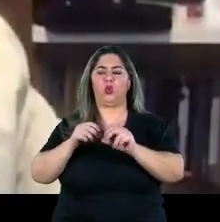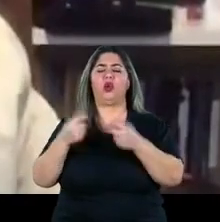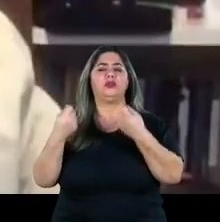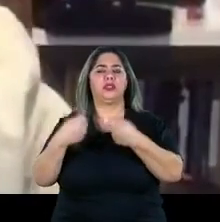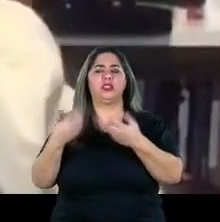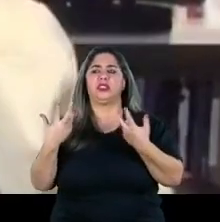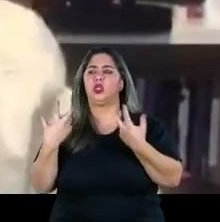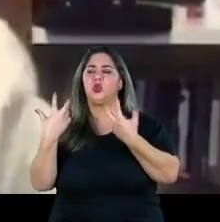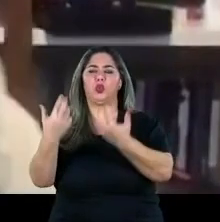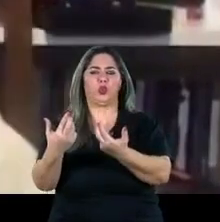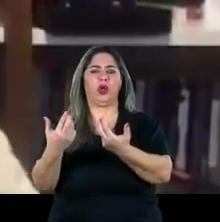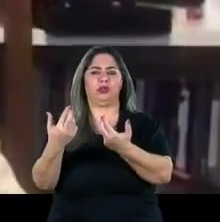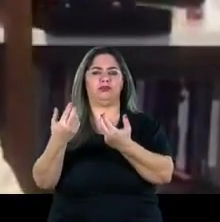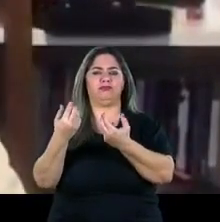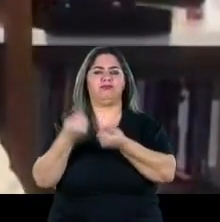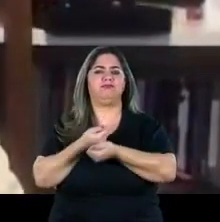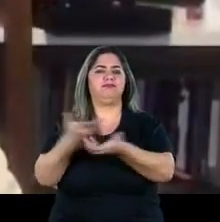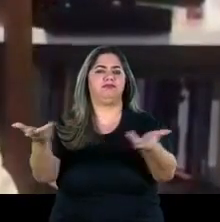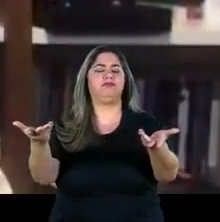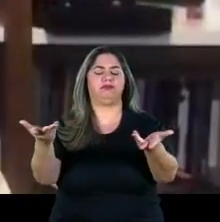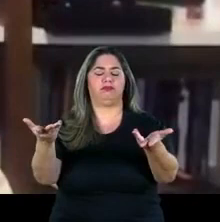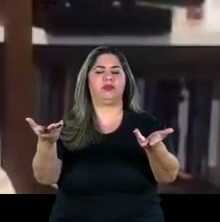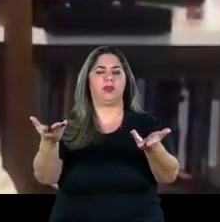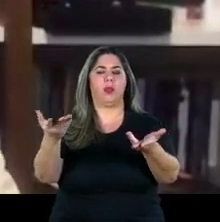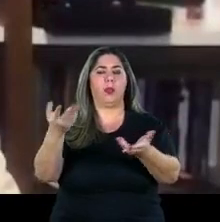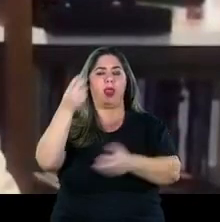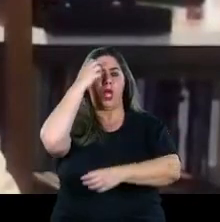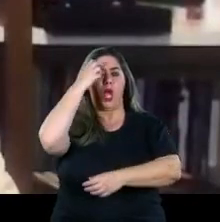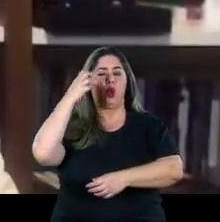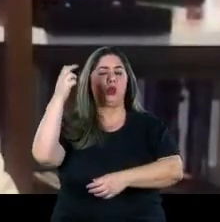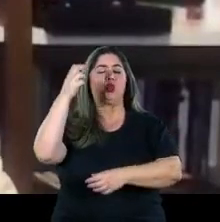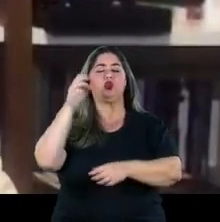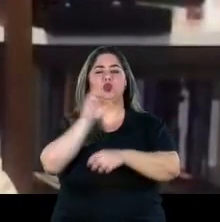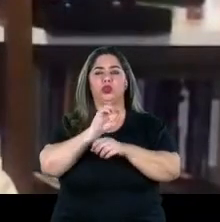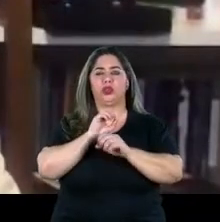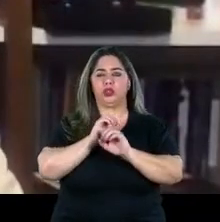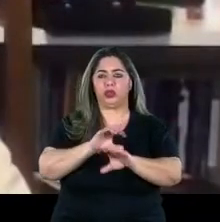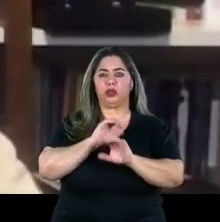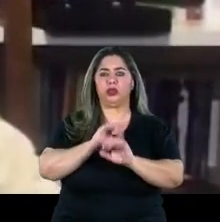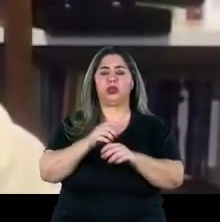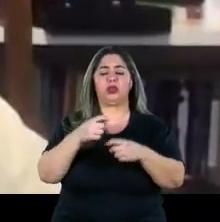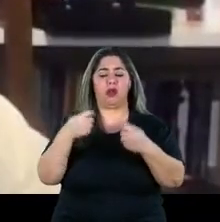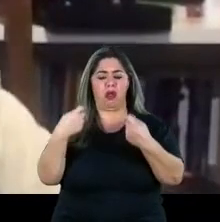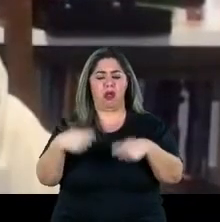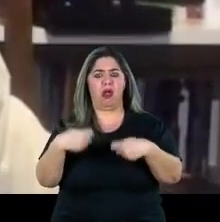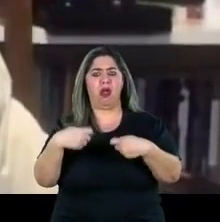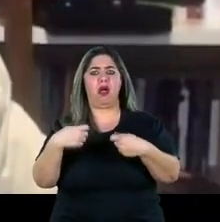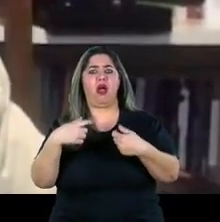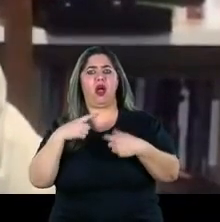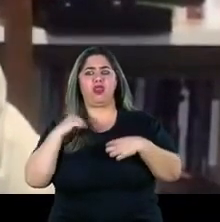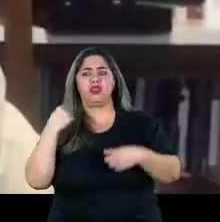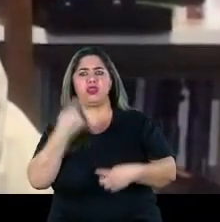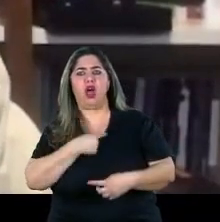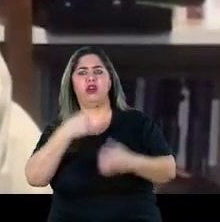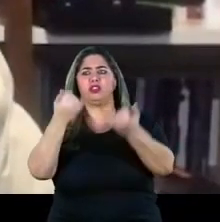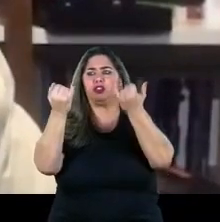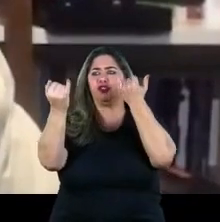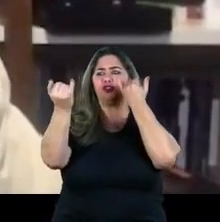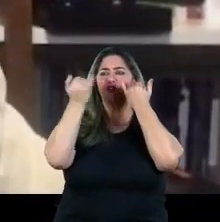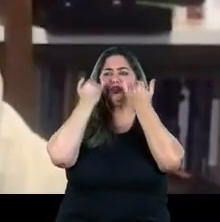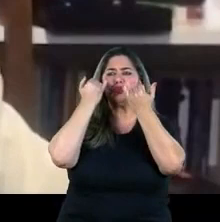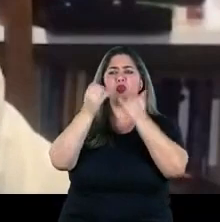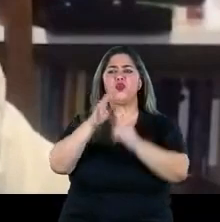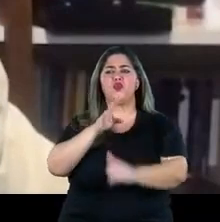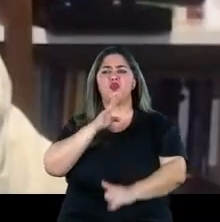é é a cultura e educação que nos permite ser informados conhecer